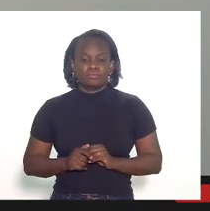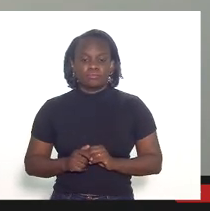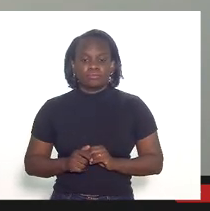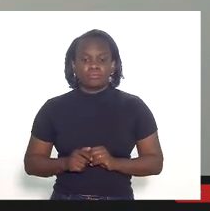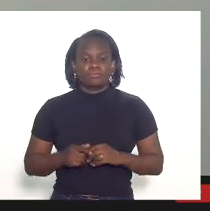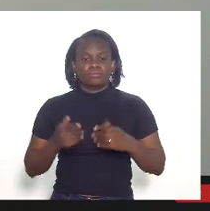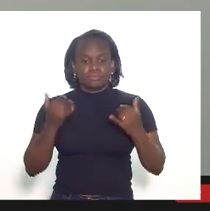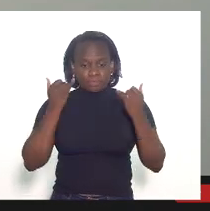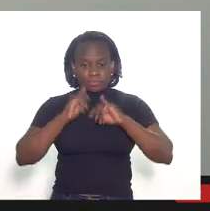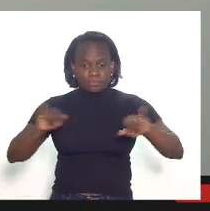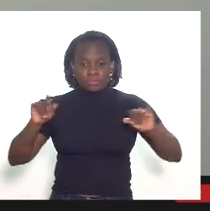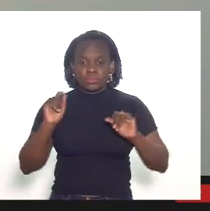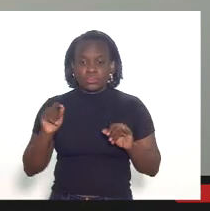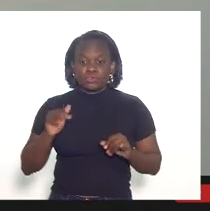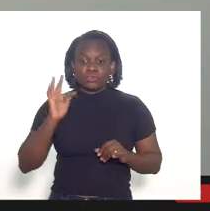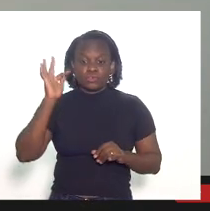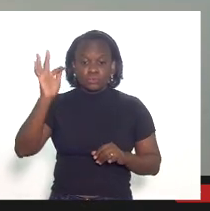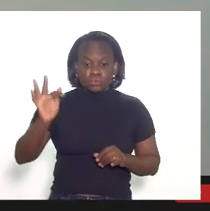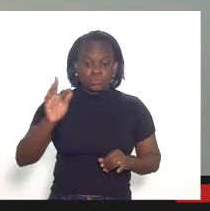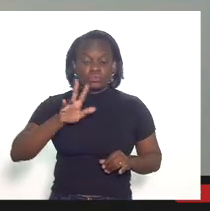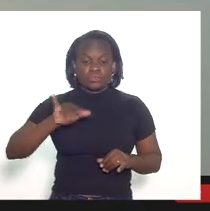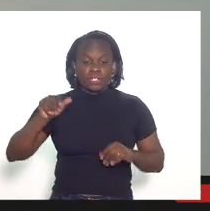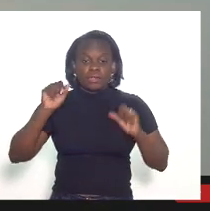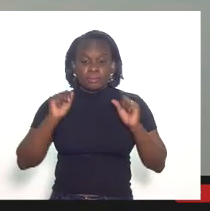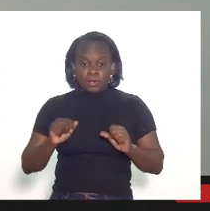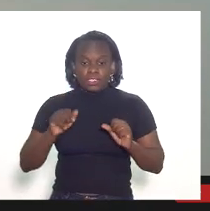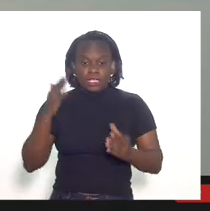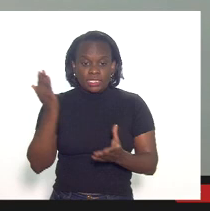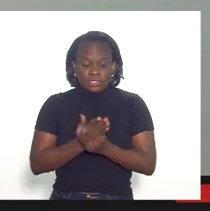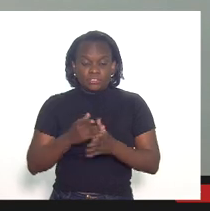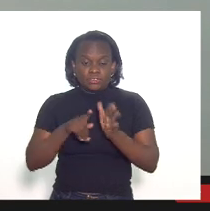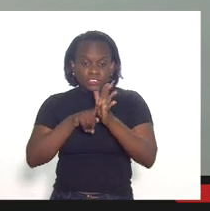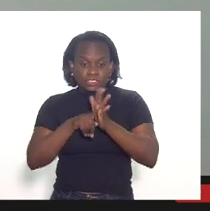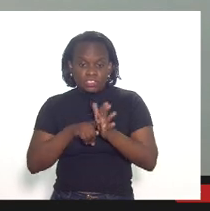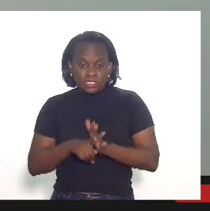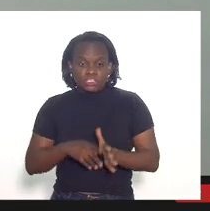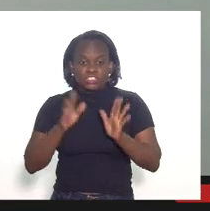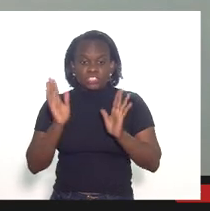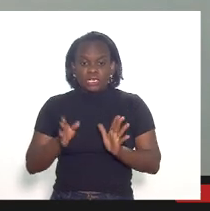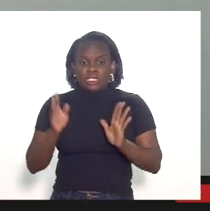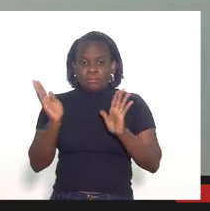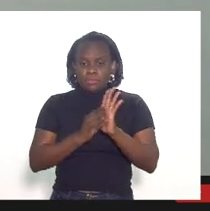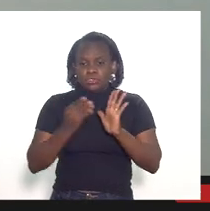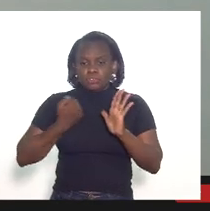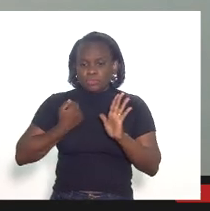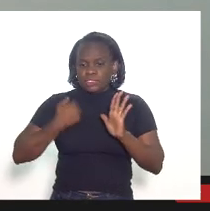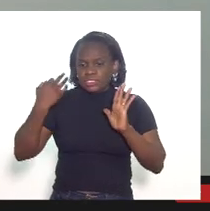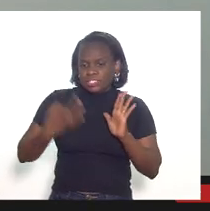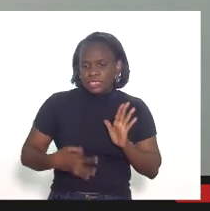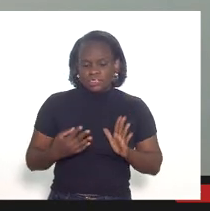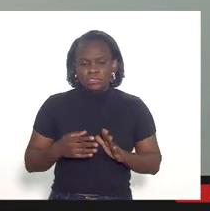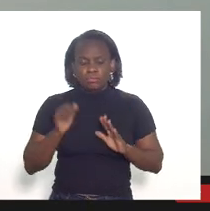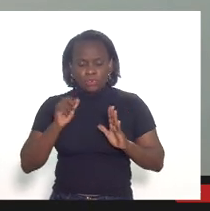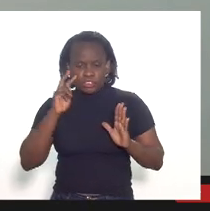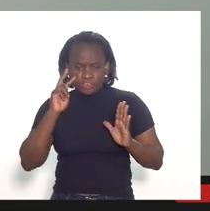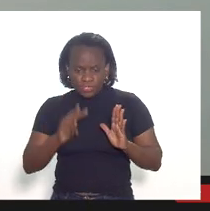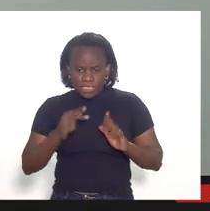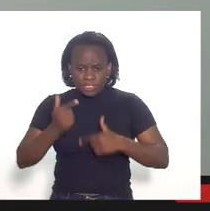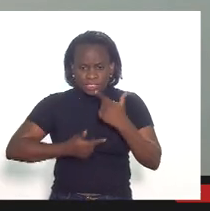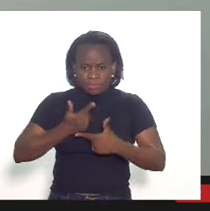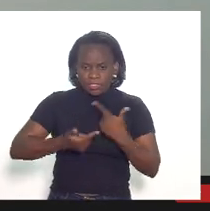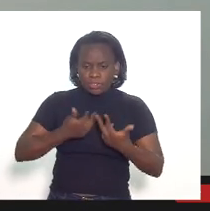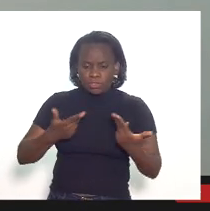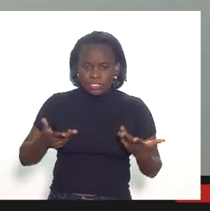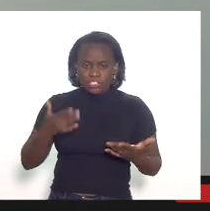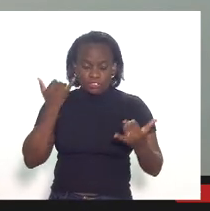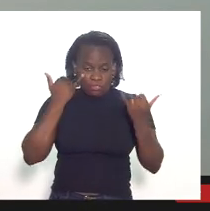eu informo o seguinte no futuro nós vamos poder abrir ações fiscais já com a inscrição certinha nós vamos poder olhar para as operações que